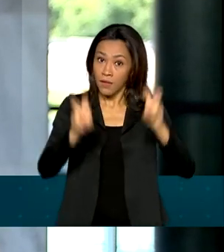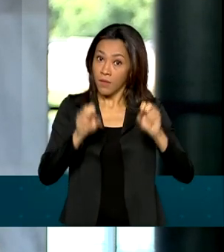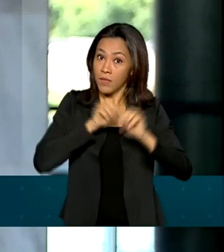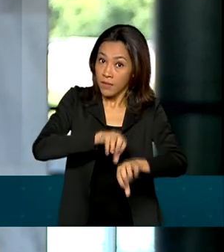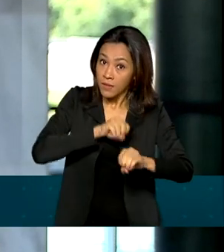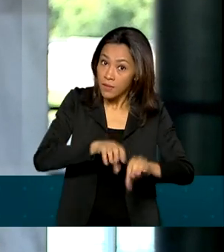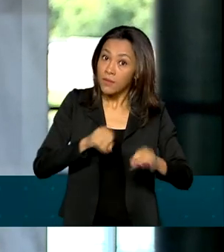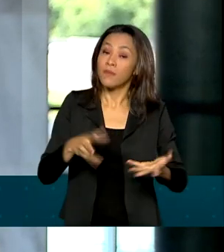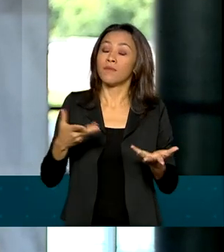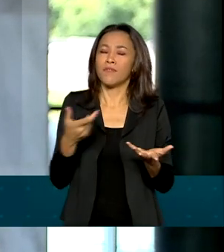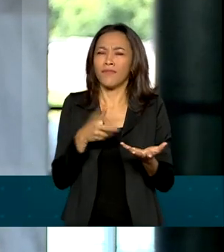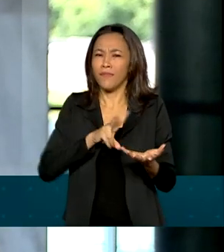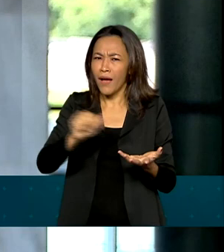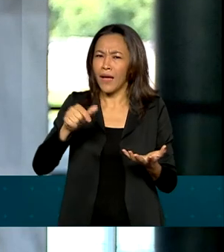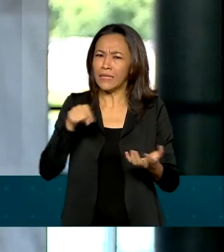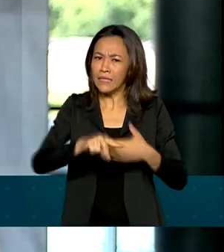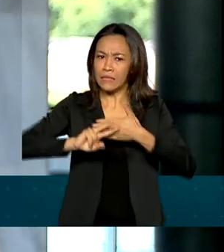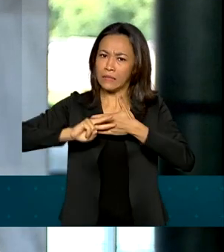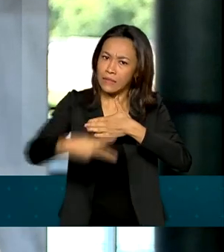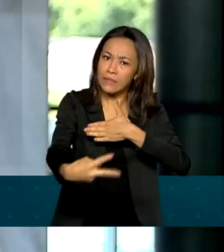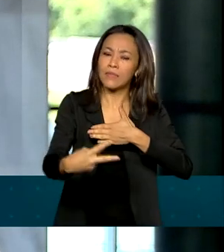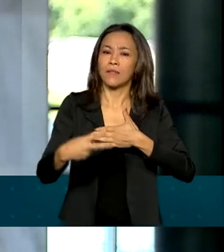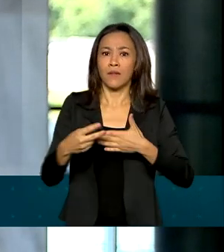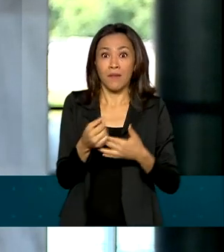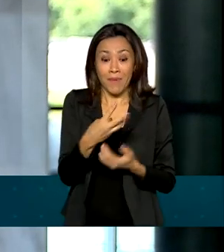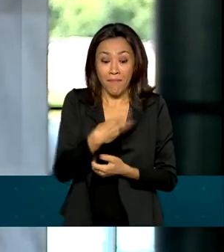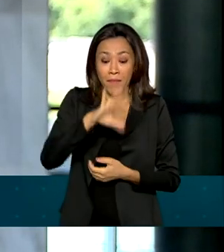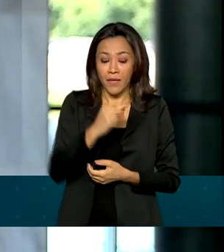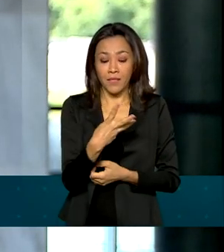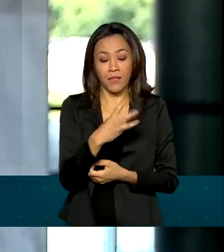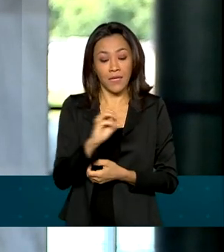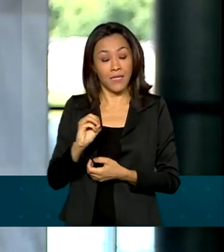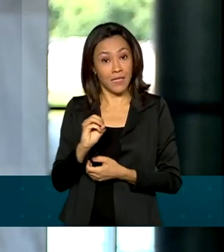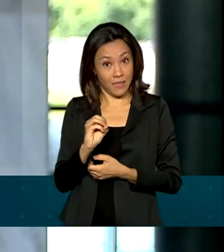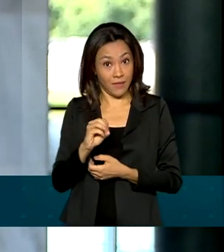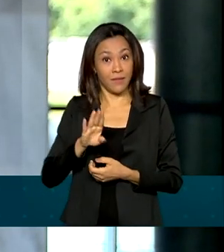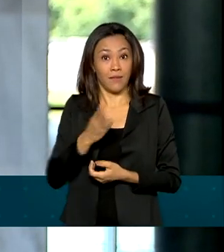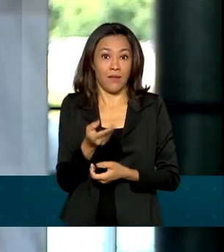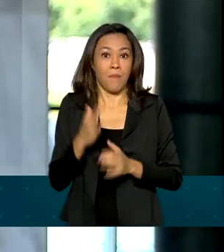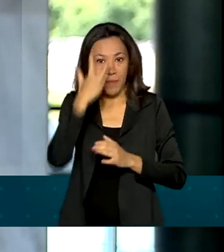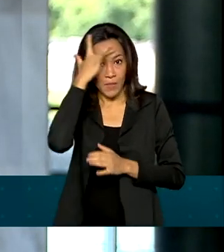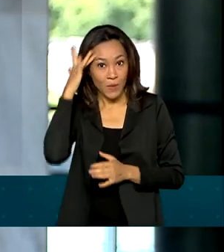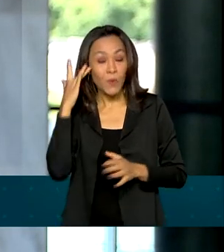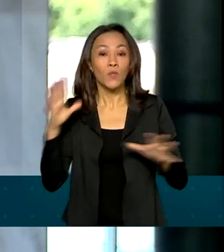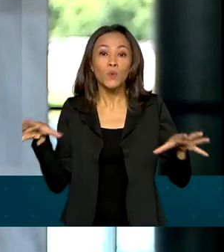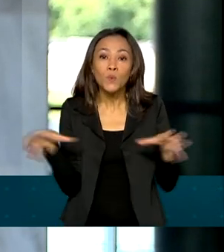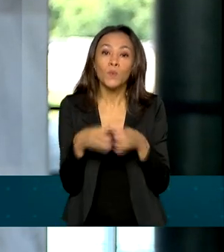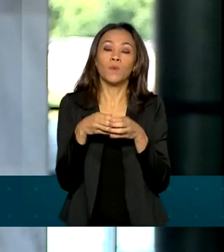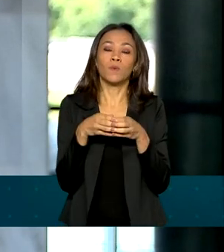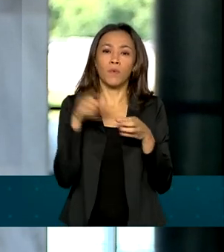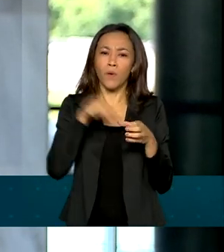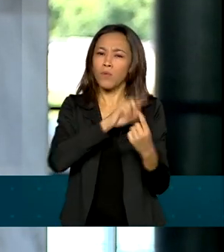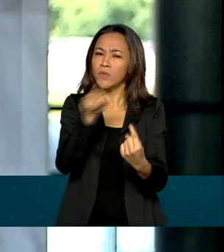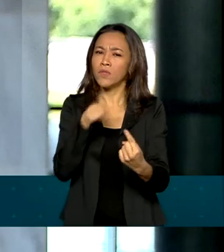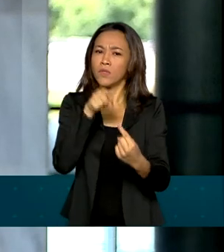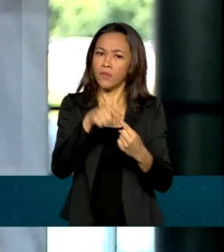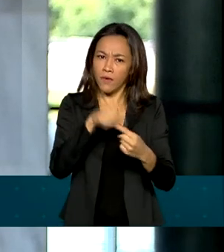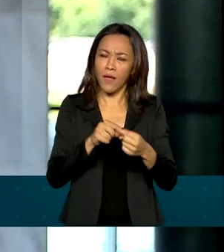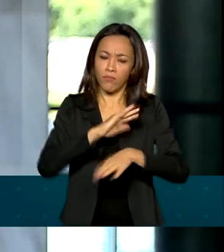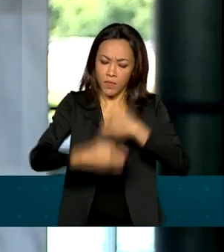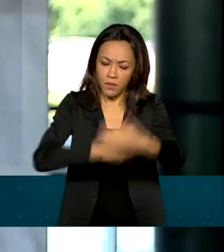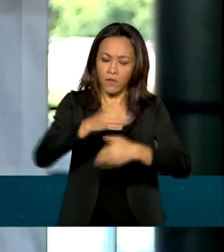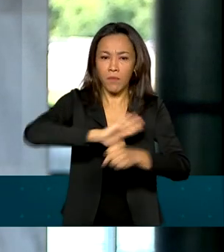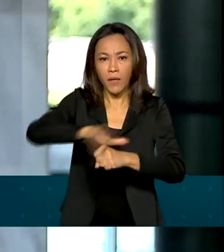que vão impactar a vida de mais de 300 milhões de habitantes dos países do bloco. O intuito é alcançar o desenvolvimento sustentável